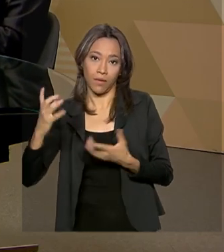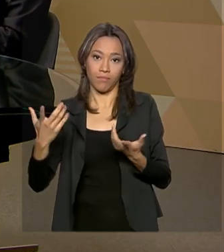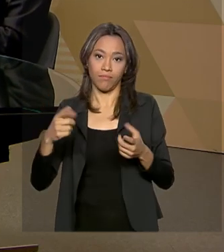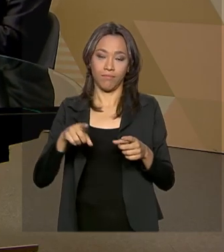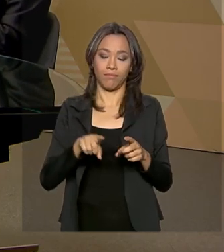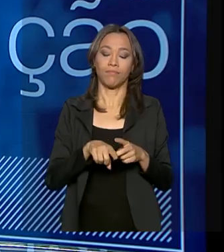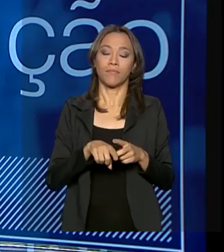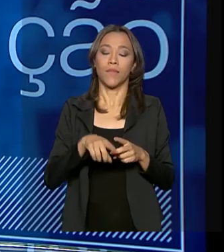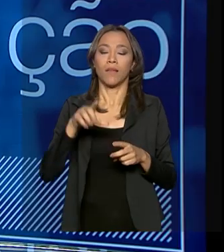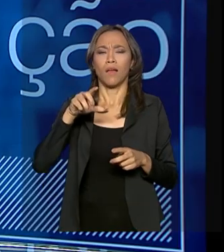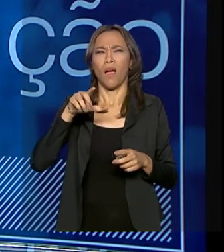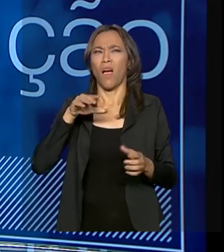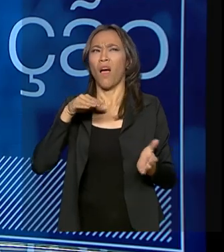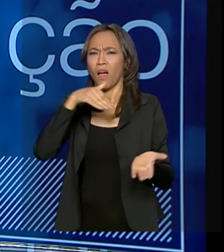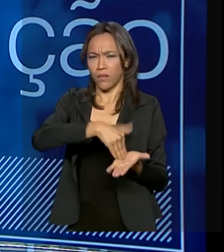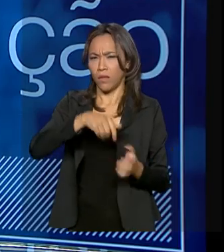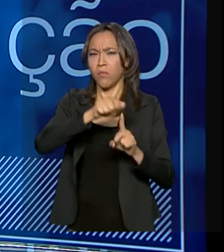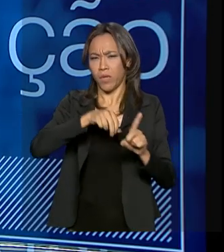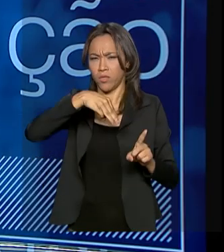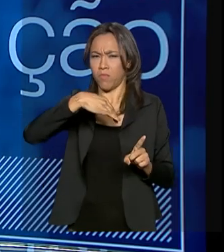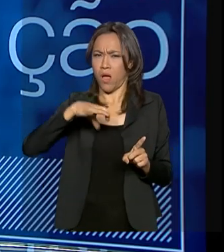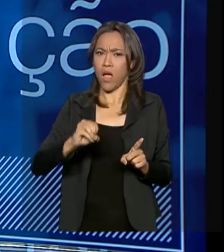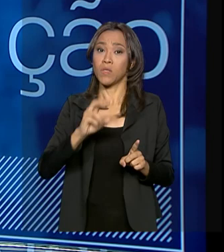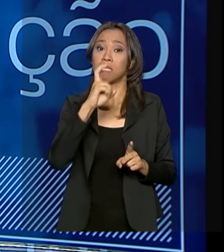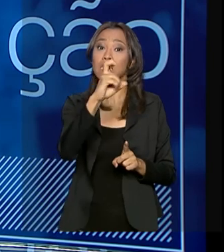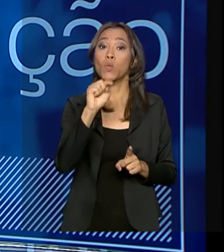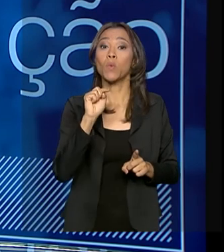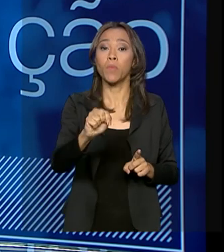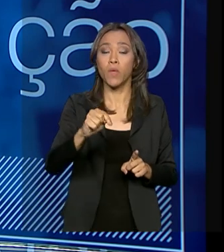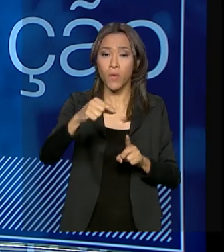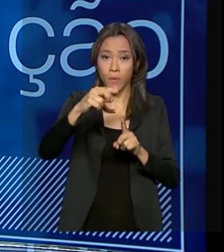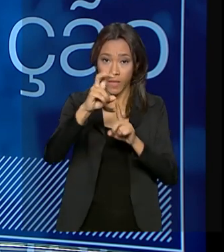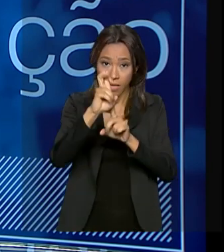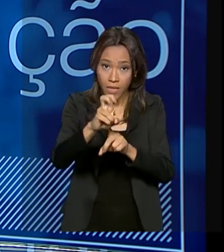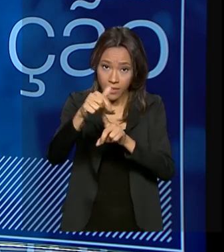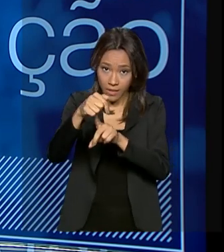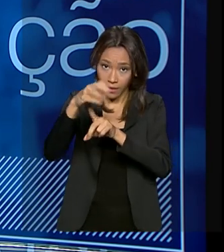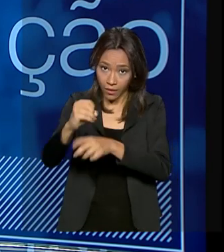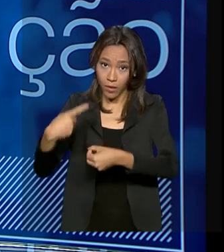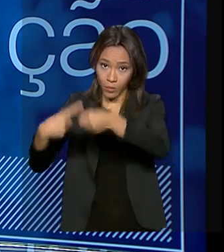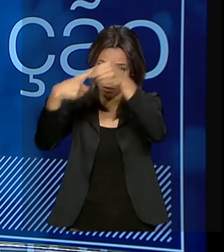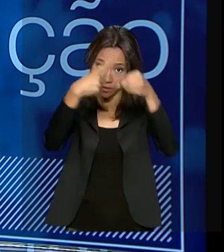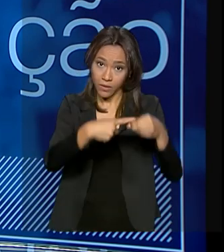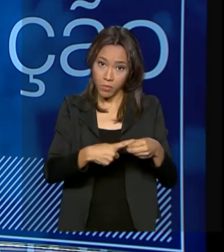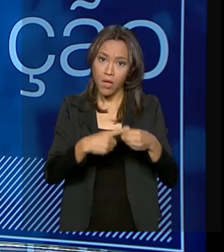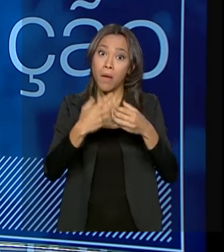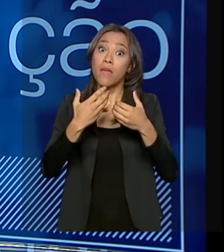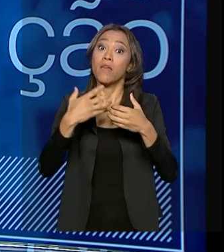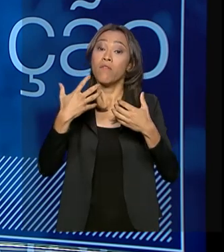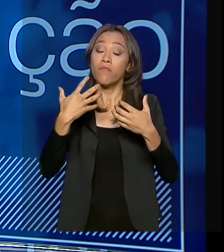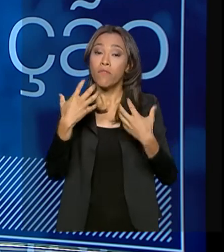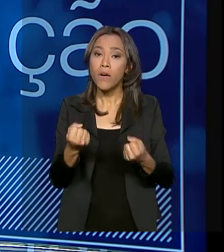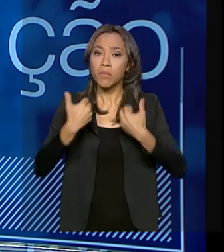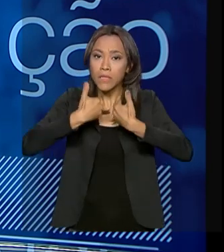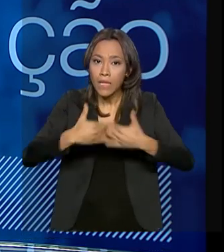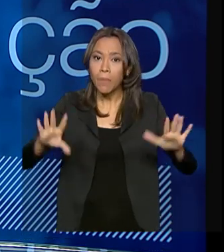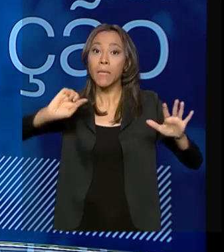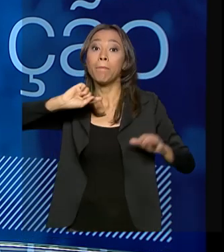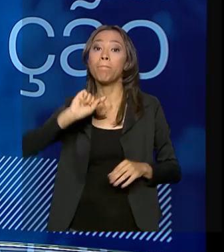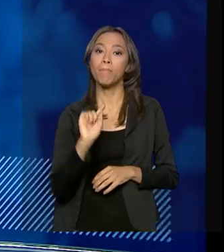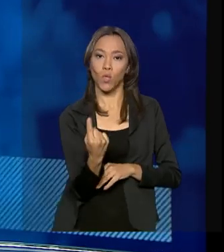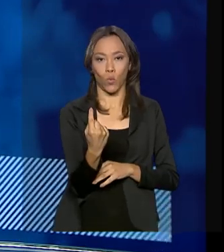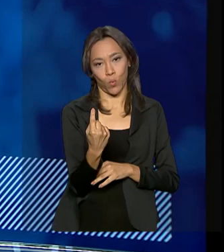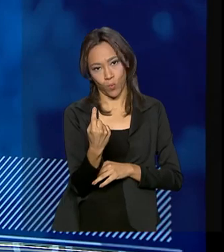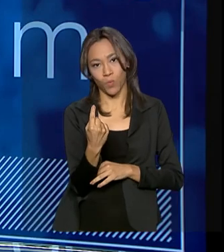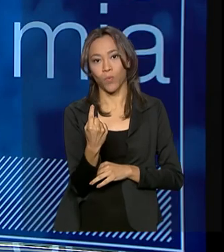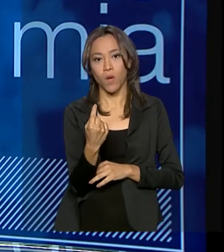mas sim, até março estaremos nos 5.570 municípios e vamos abrir mil pontos de venda. Então,